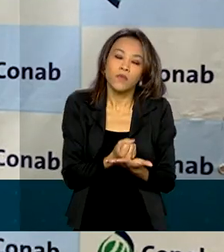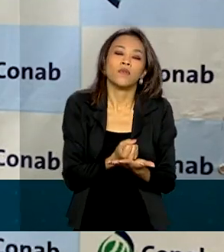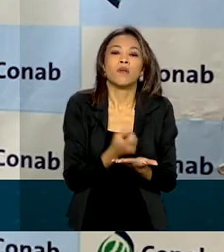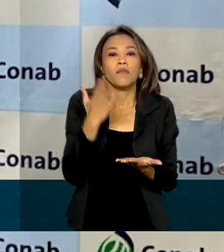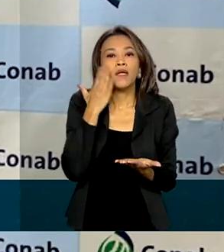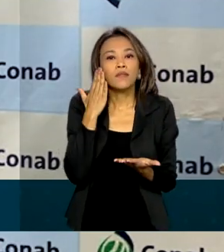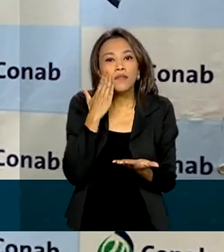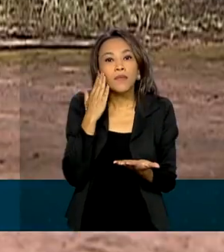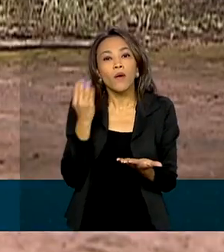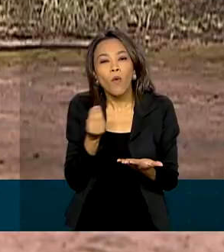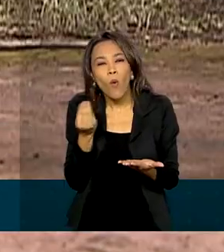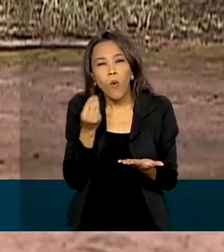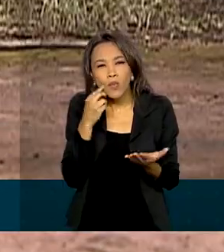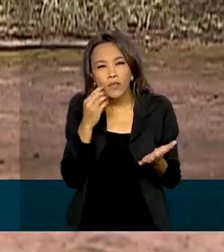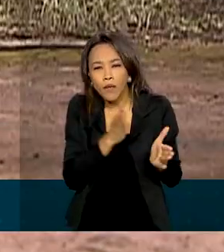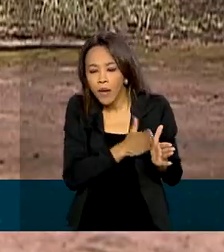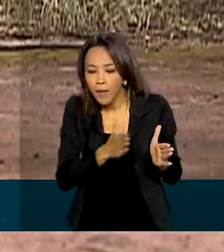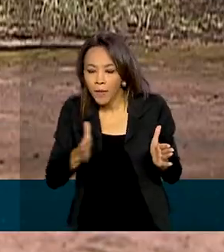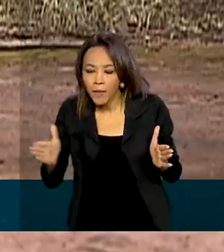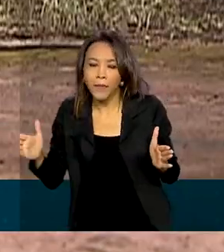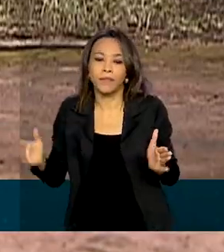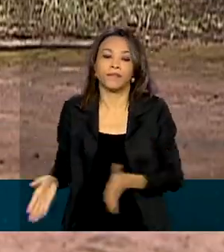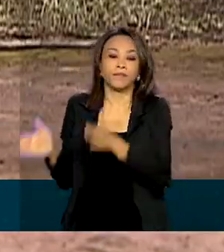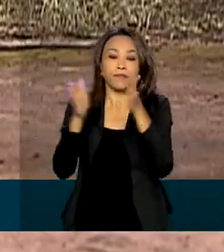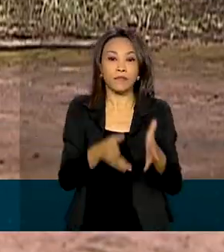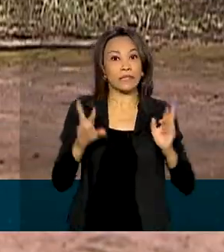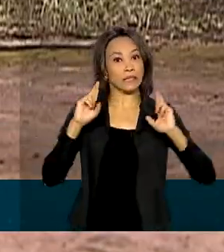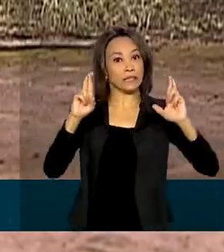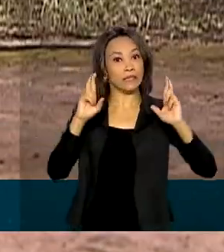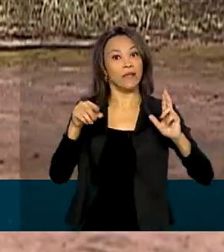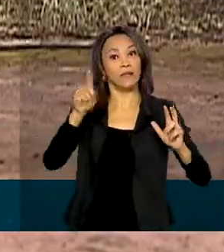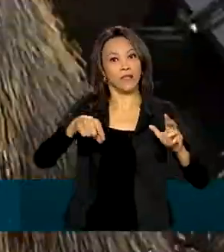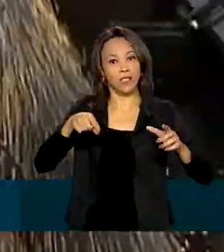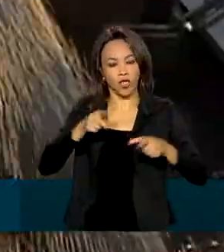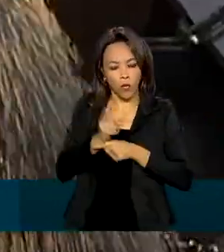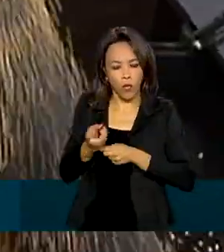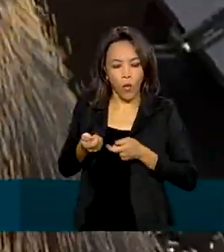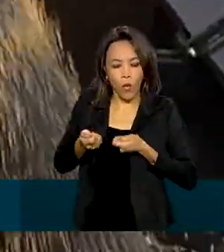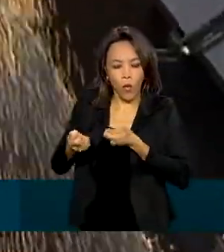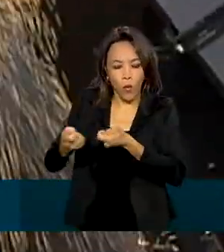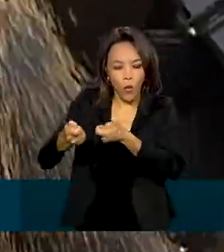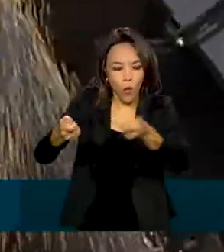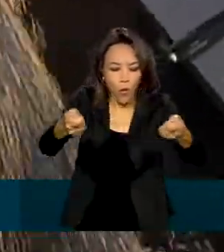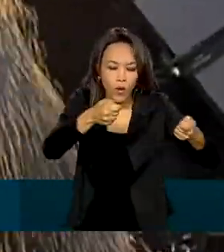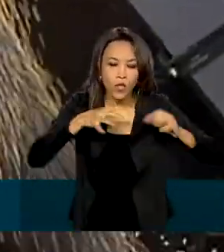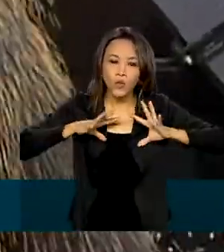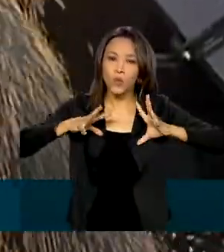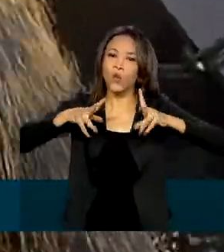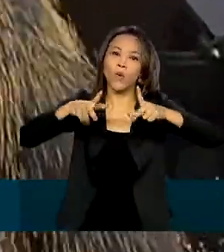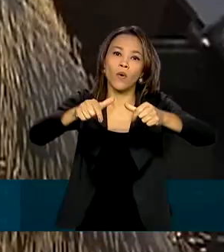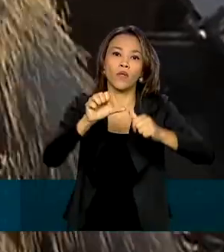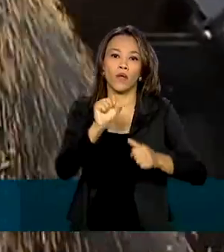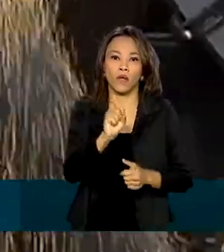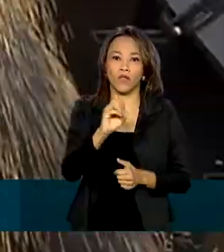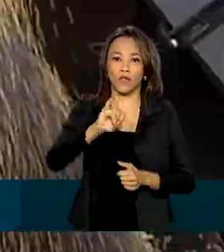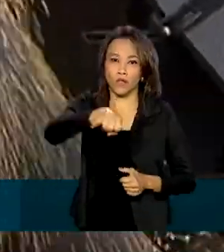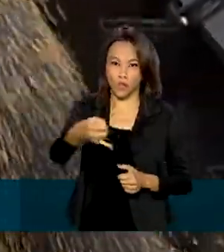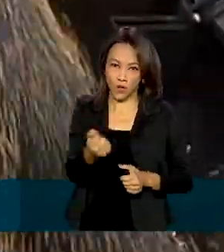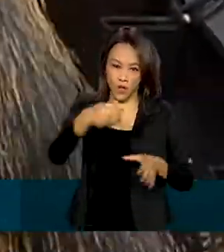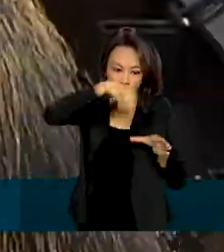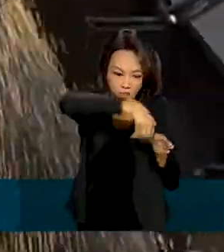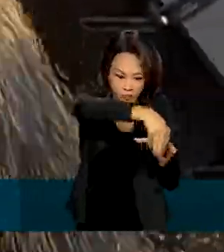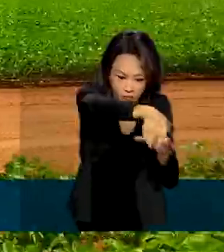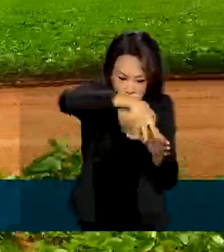diária mais fidedigna. A expectativa é de que seja monitorada toda a soja plantada no país, o que vai